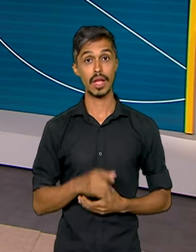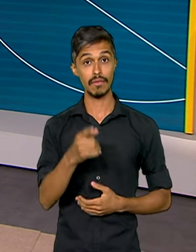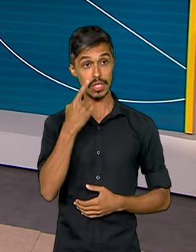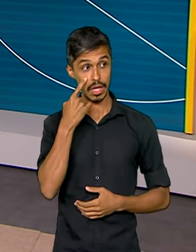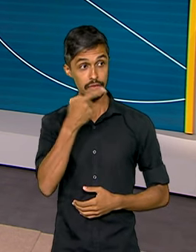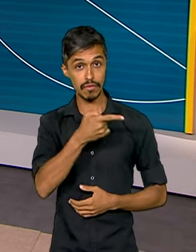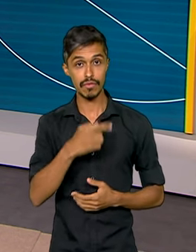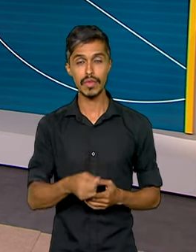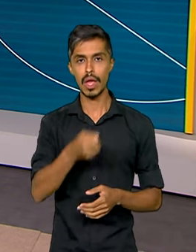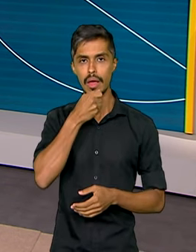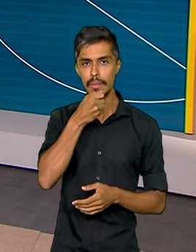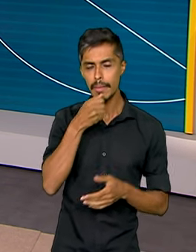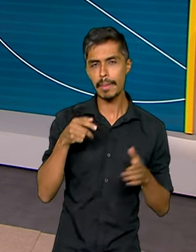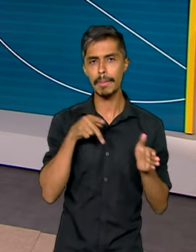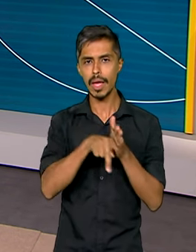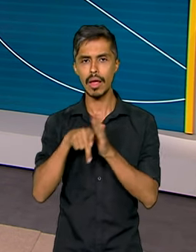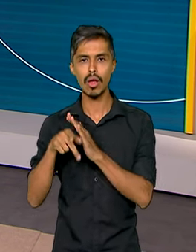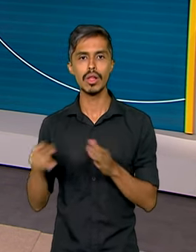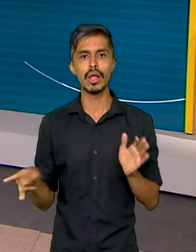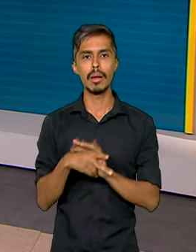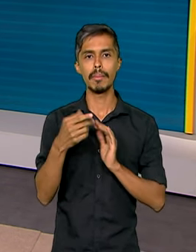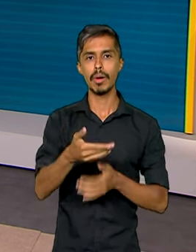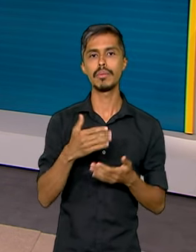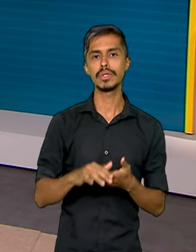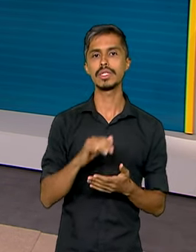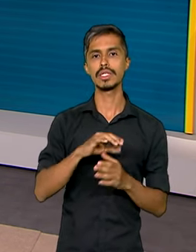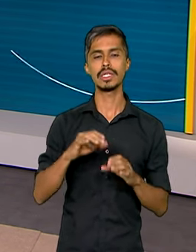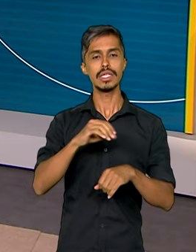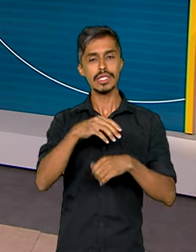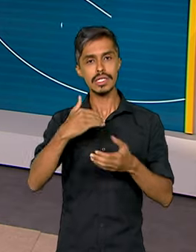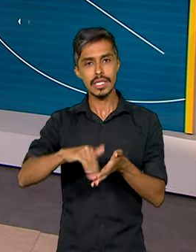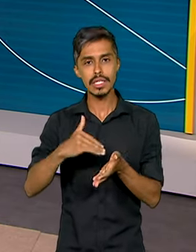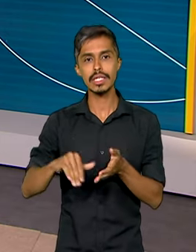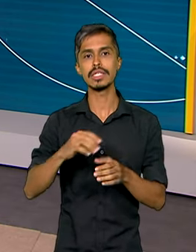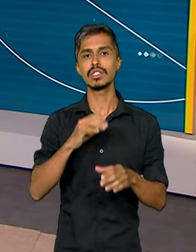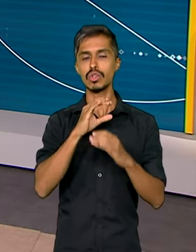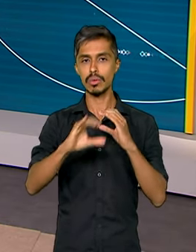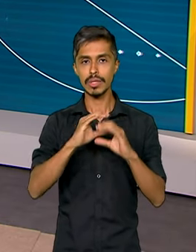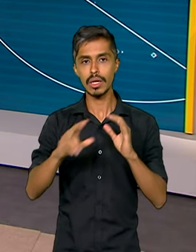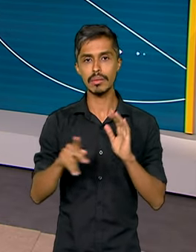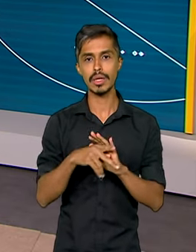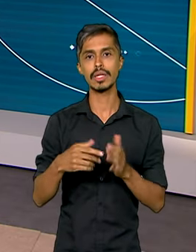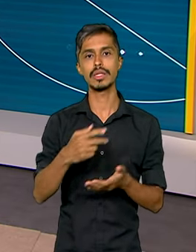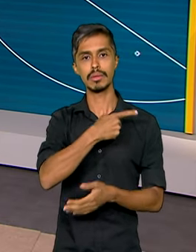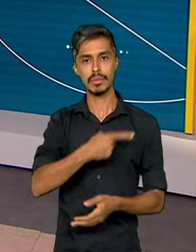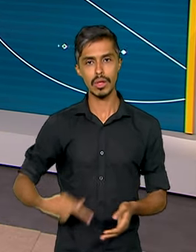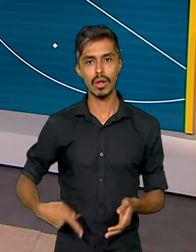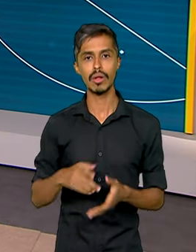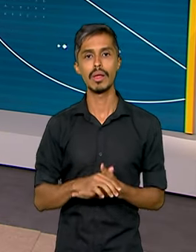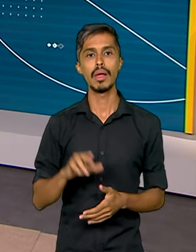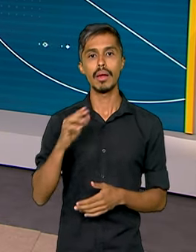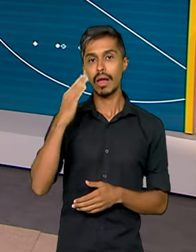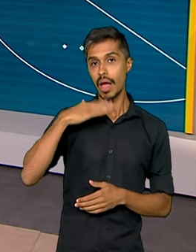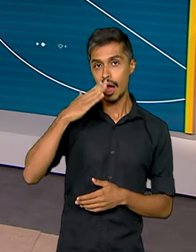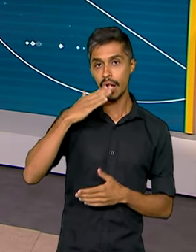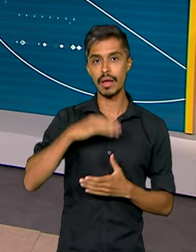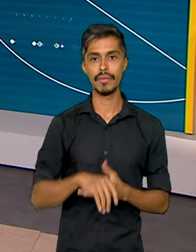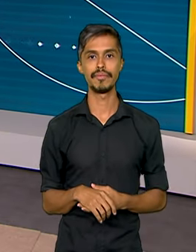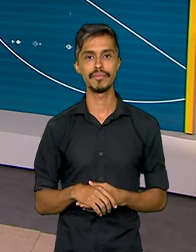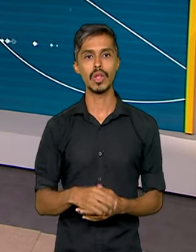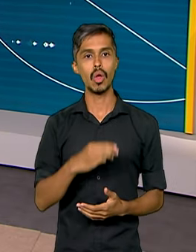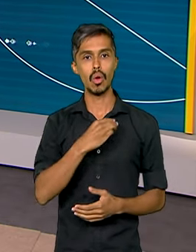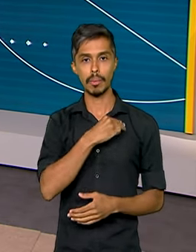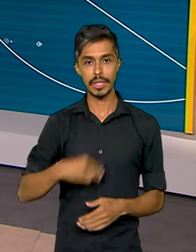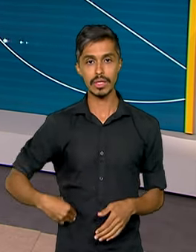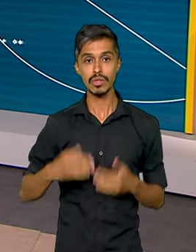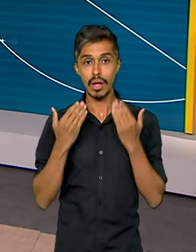acompanhou o coletivo de imprensa do ministro da Secretaria de Comunicação Social da Presidência da República, Paulo Pimenta. O ministro